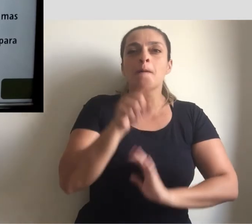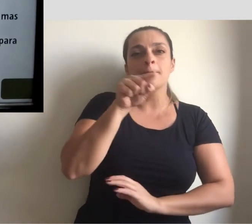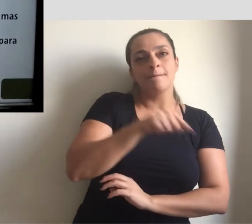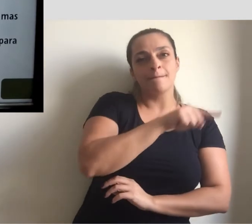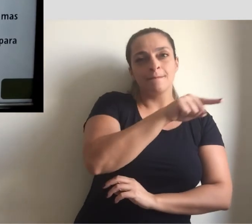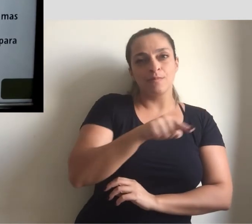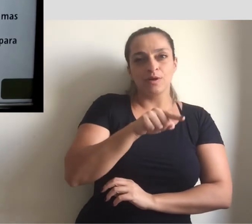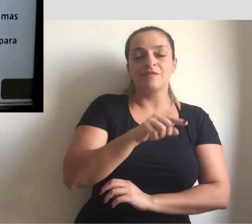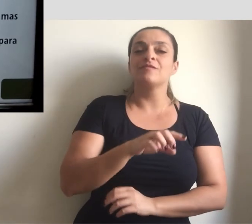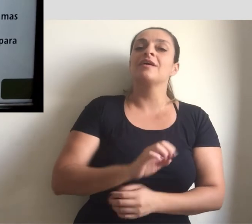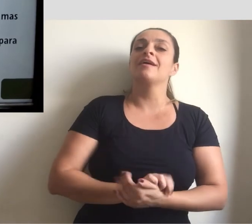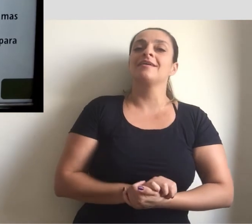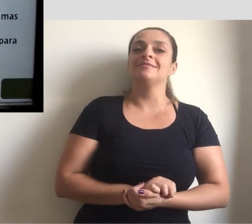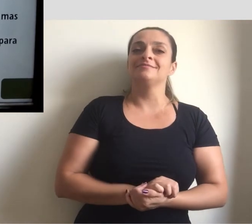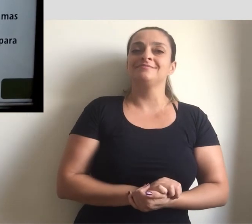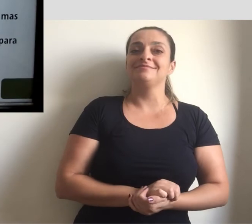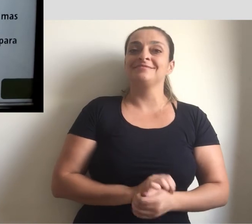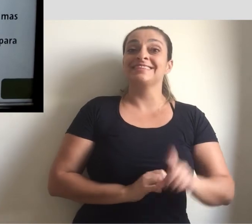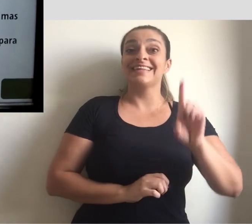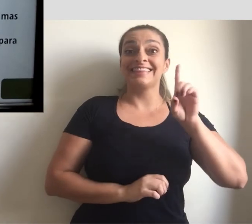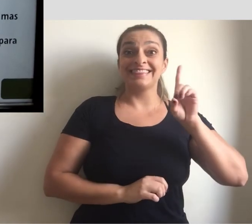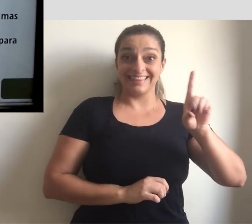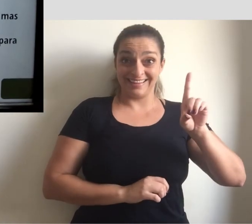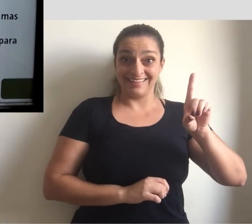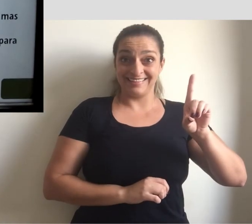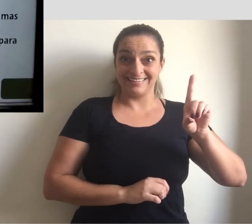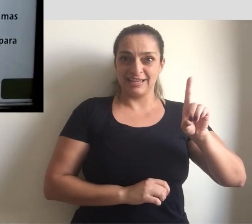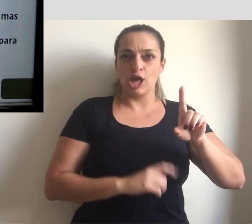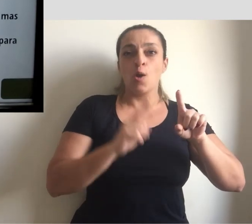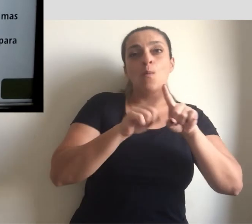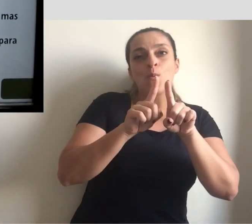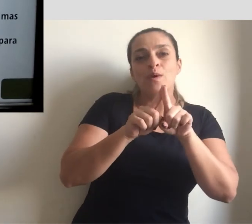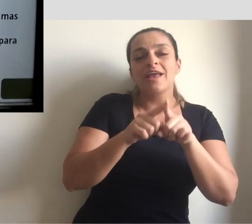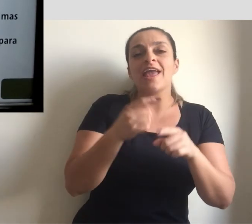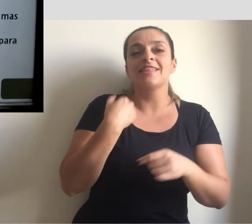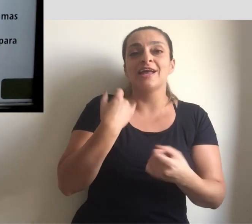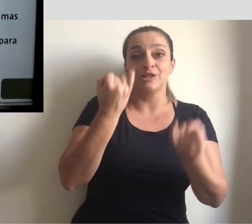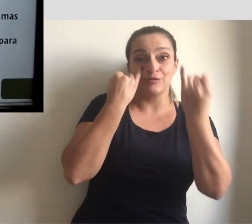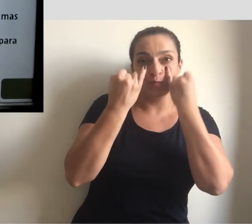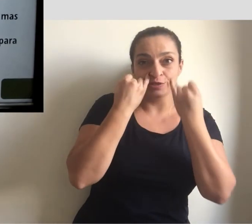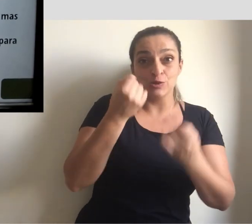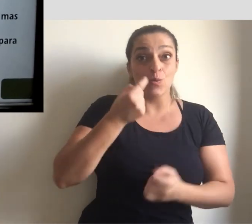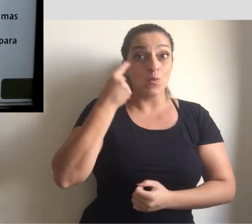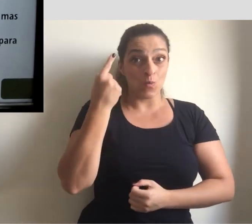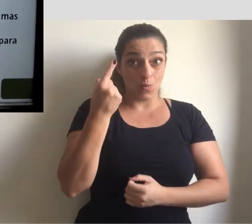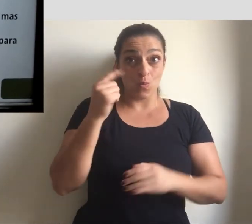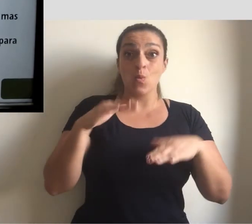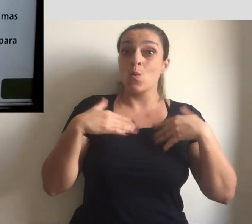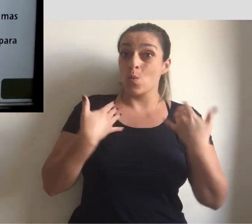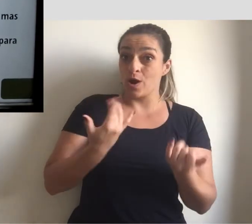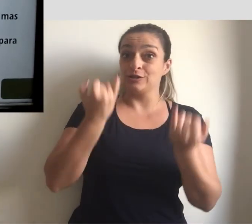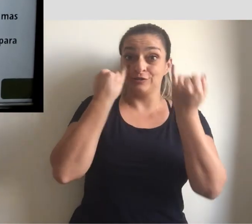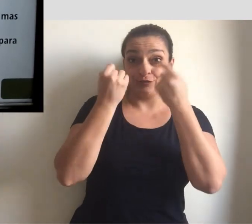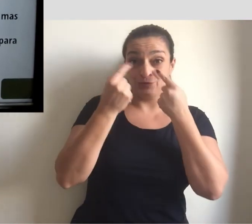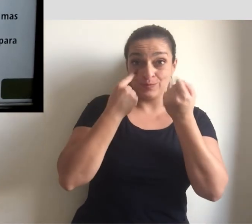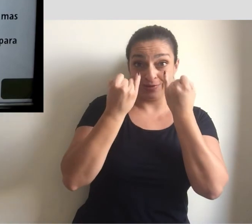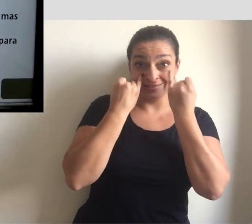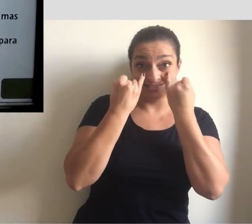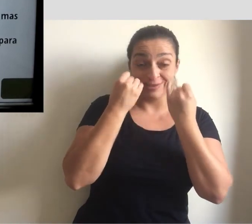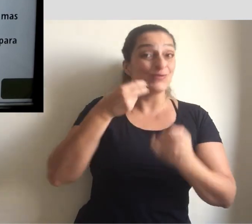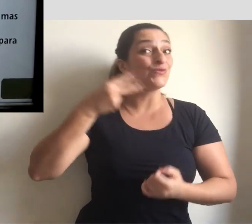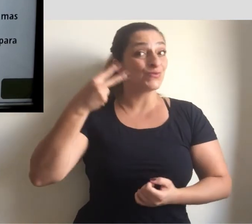marcar a alternativa D de dado. Tanto a informação 1, quanto a informação 2,